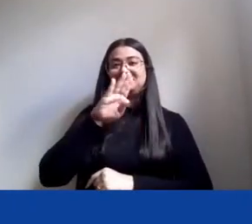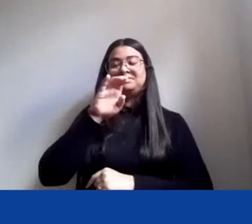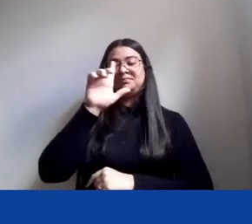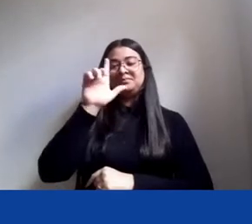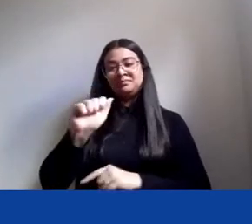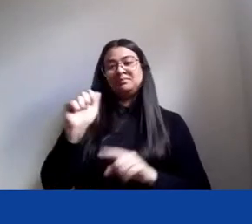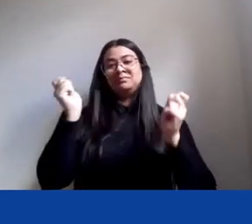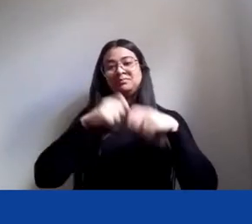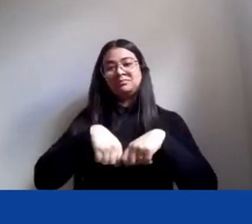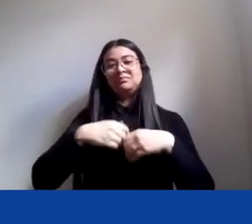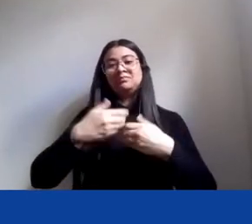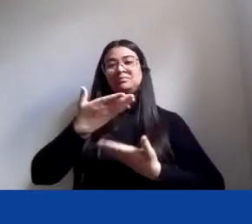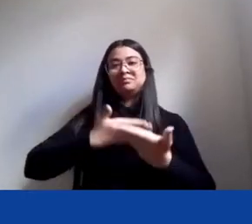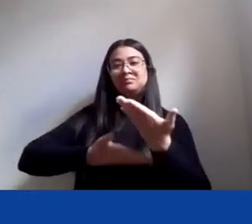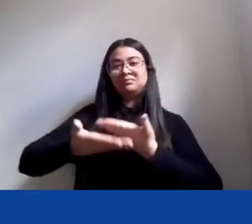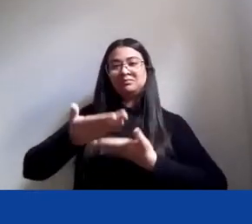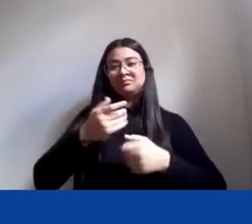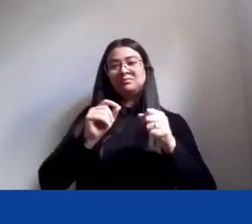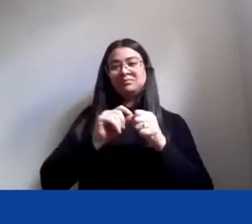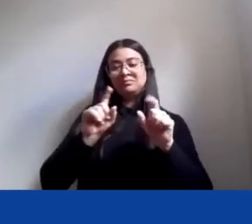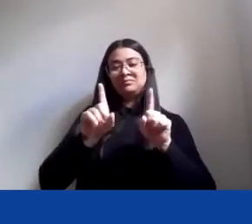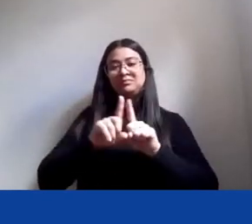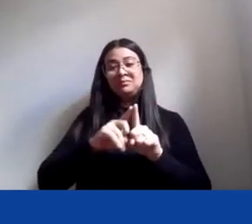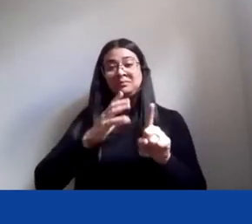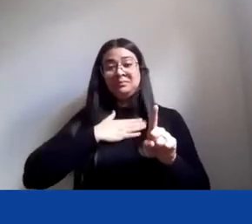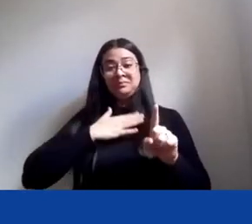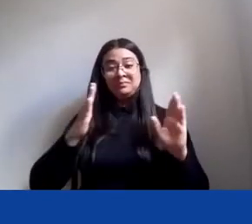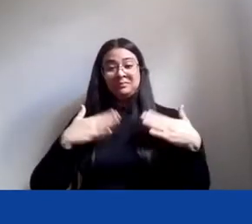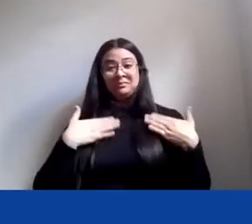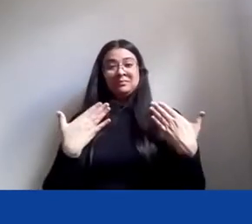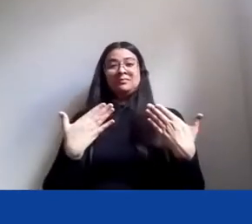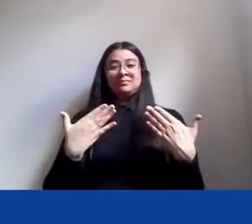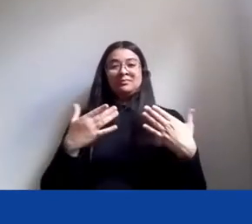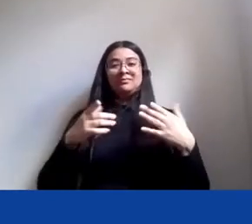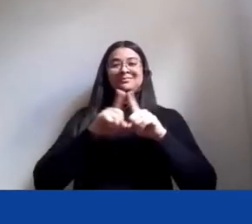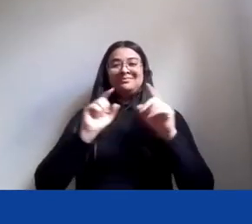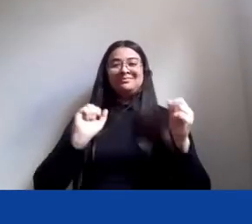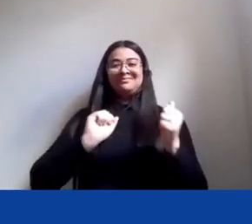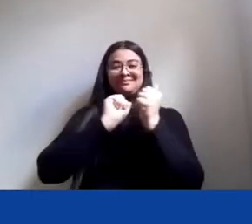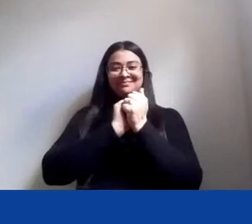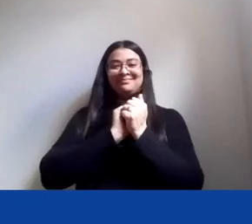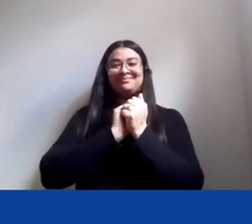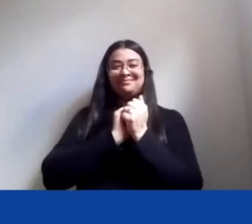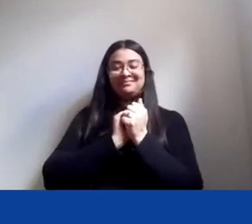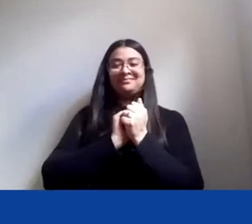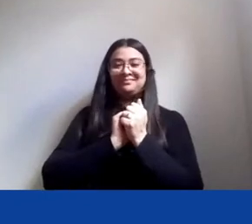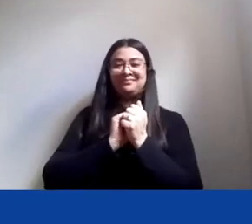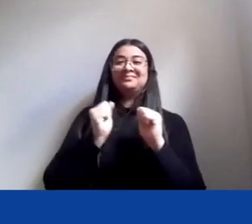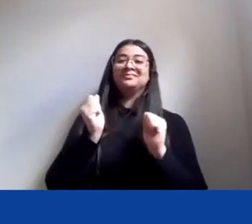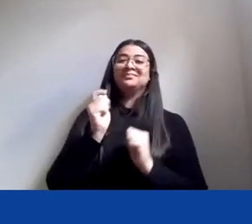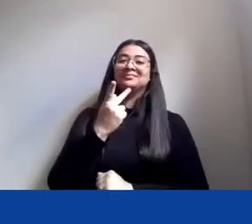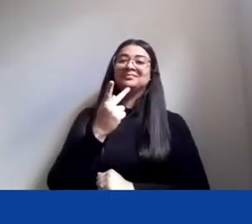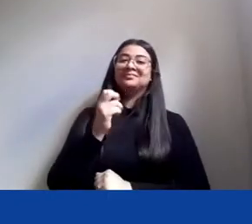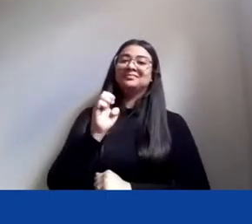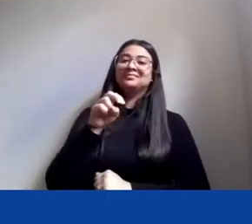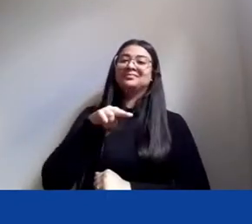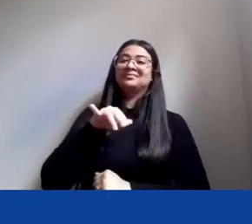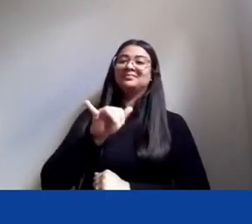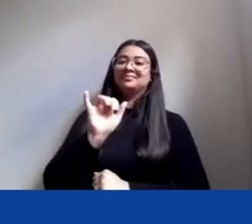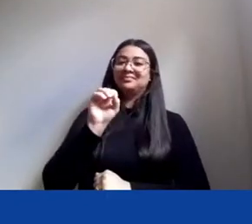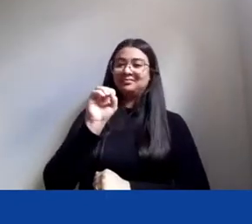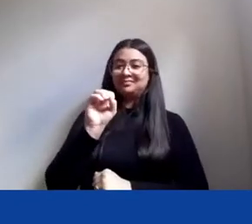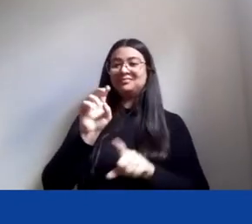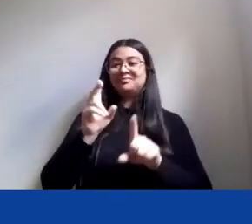e falo da minha alegria de estar com o Enio e com a Josileia nessa sessão desse